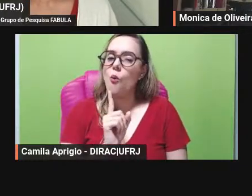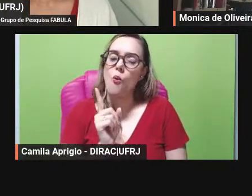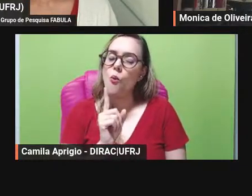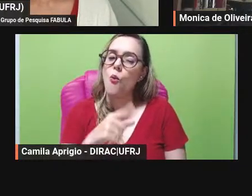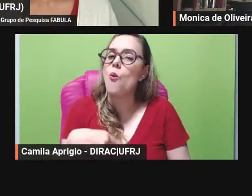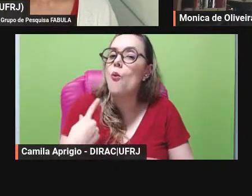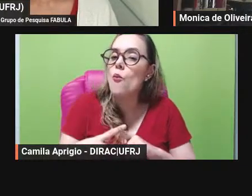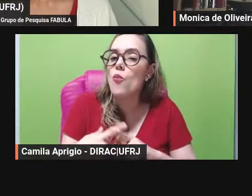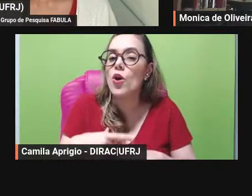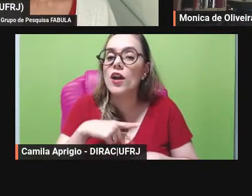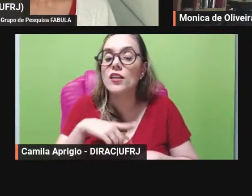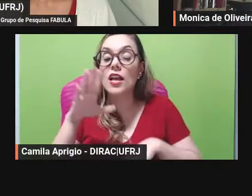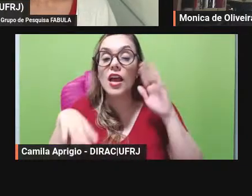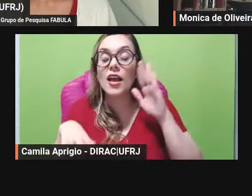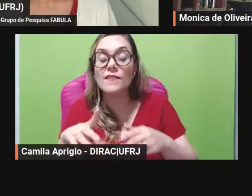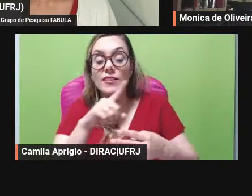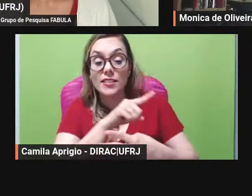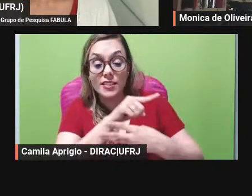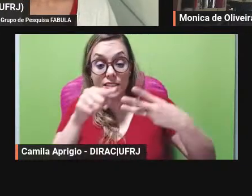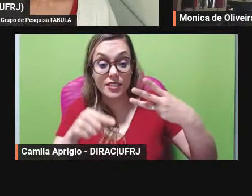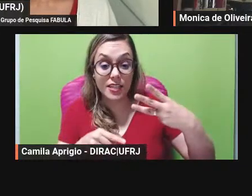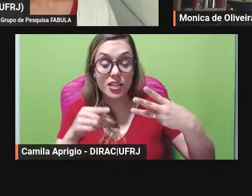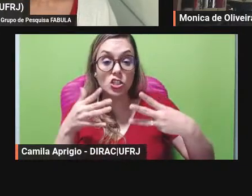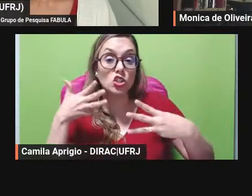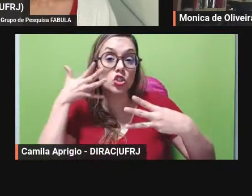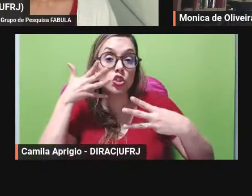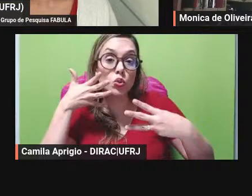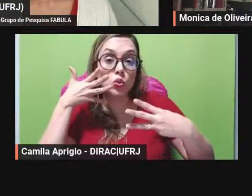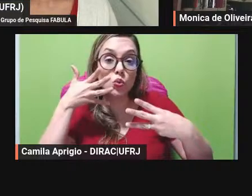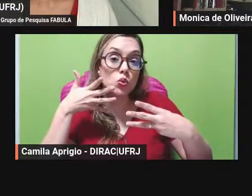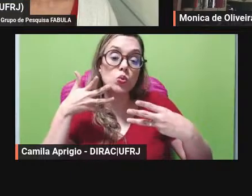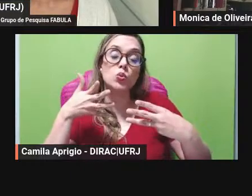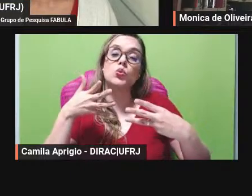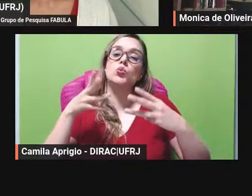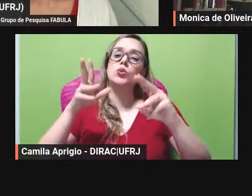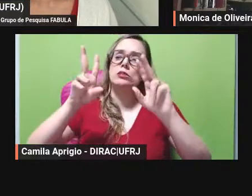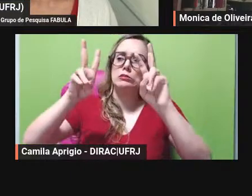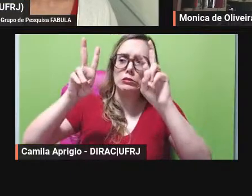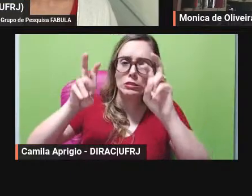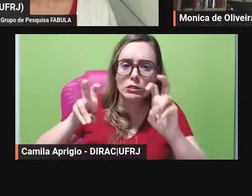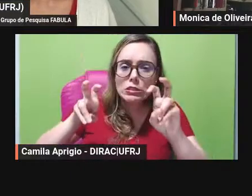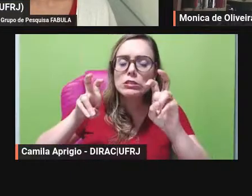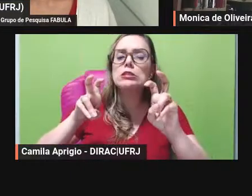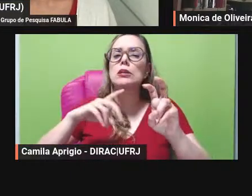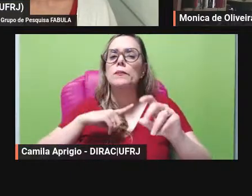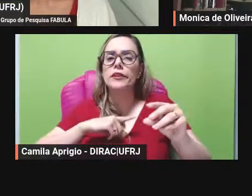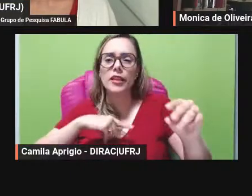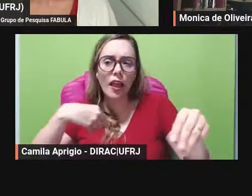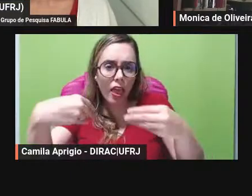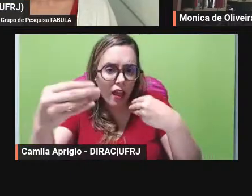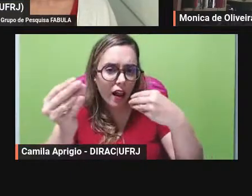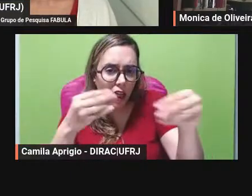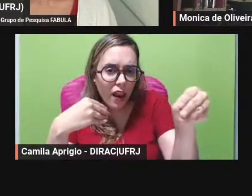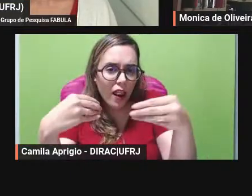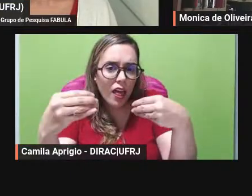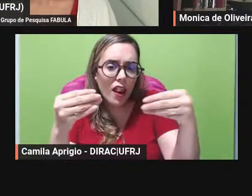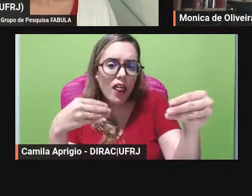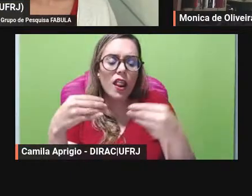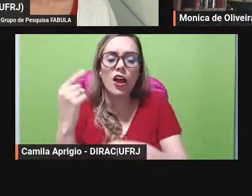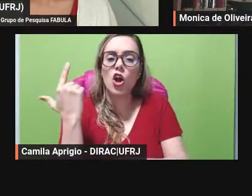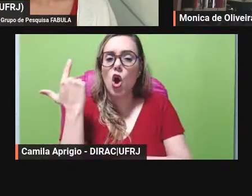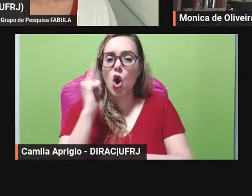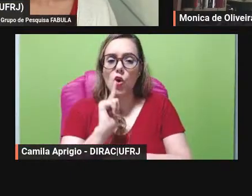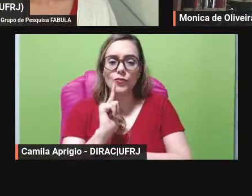discursos o discurso temático essa versatilidade da fábula a variedade do